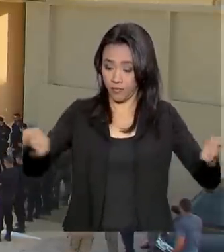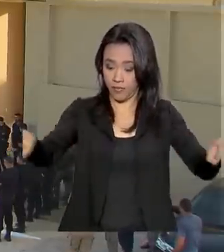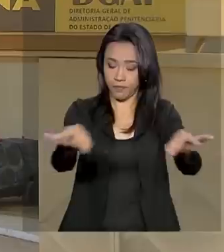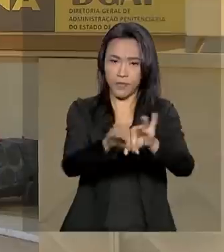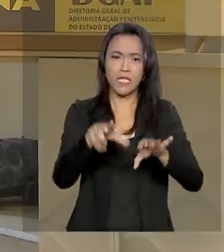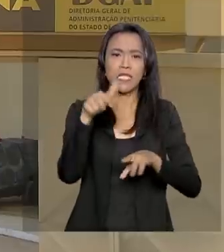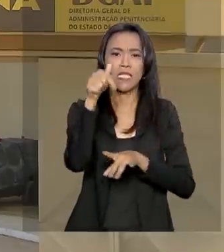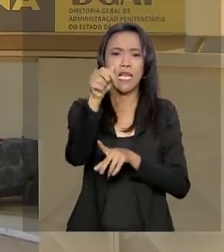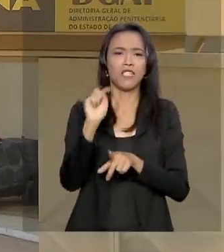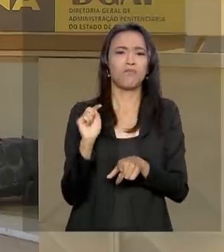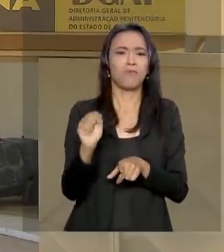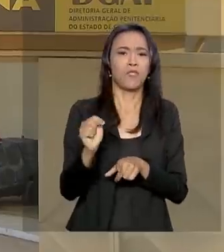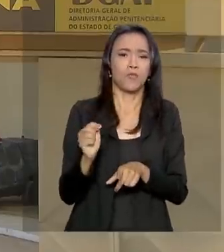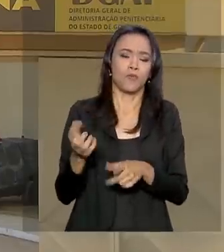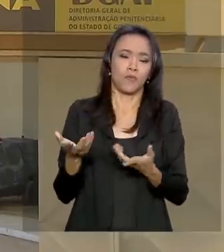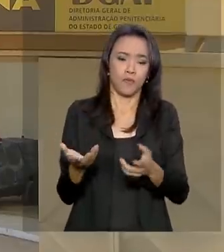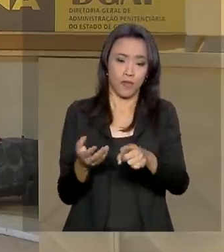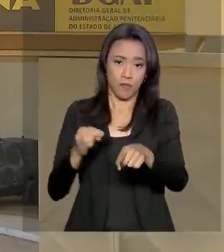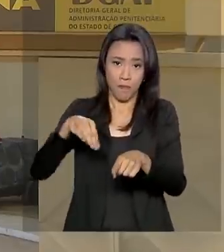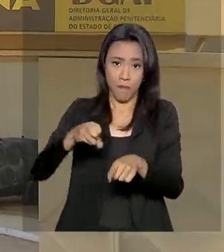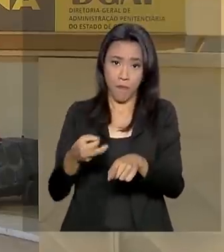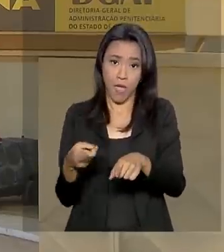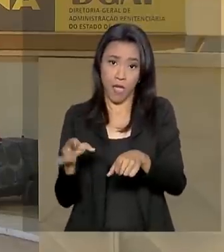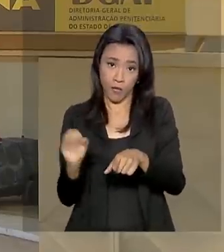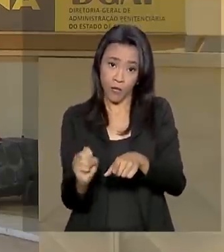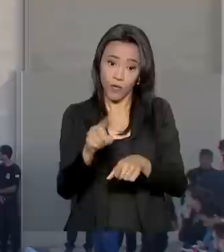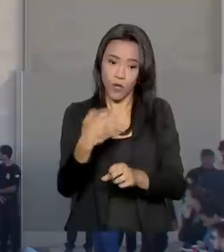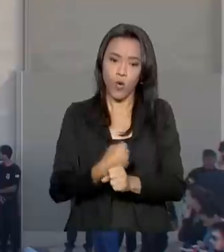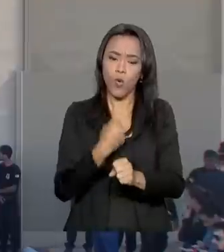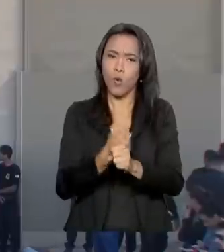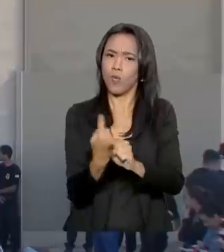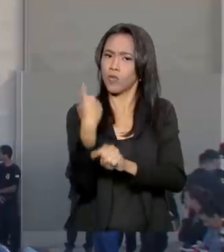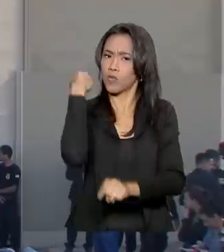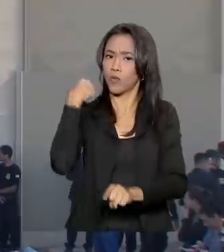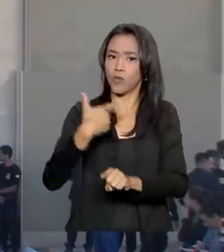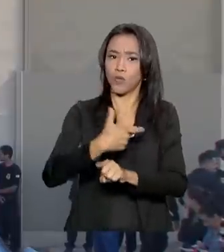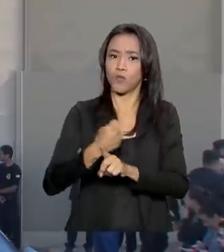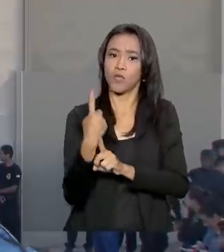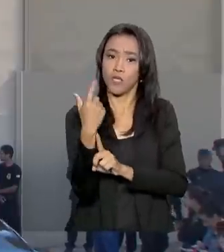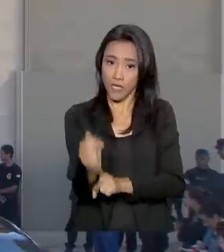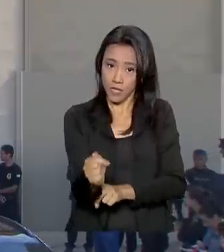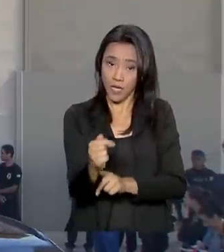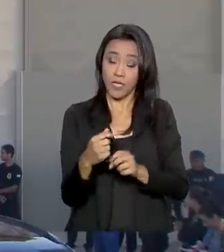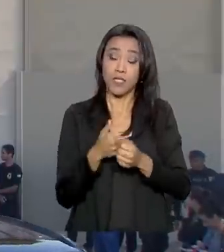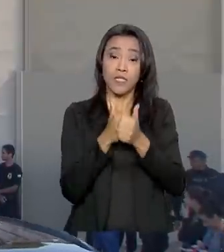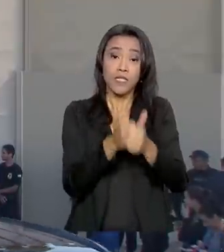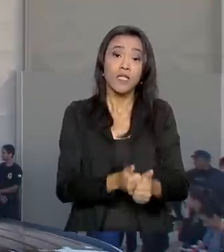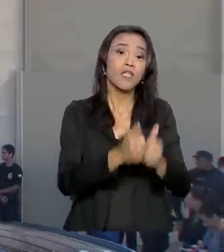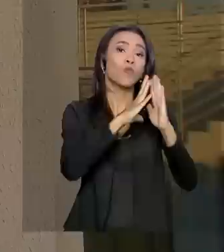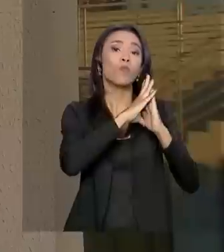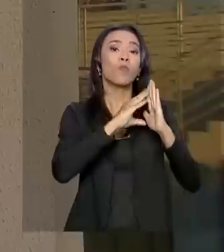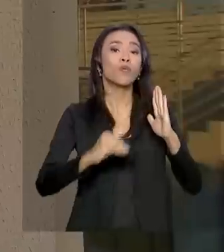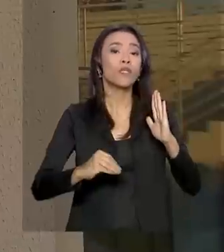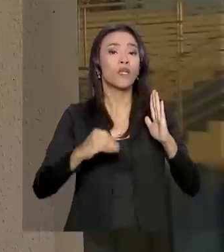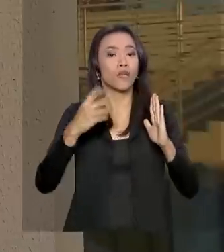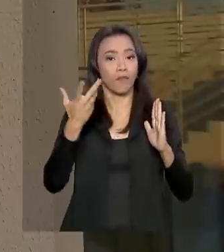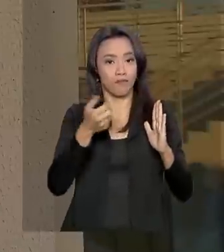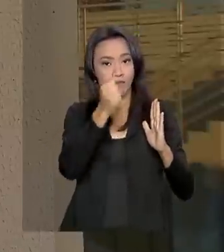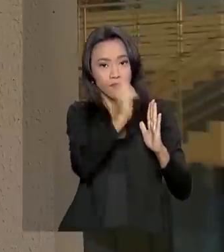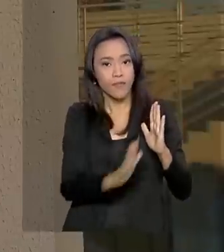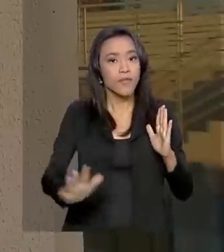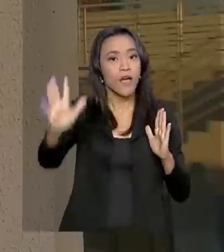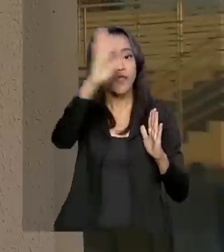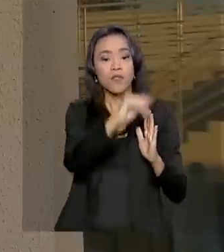quadrados e começou a ser construído em 2017, seguindo o modelo do Departamento Penitenciário Nacional. A obra